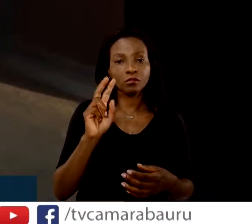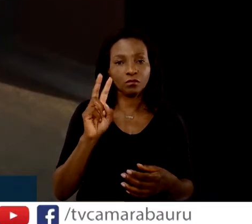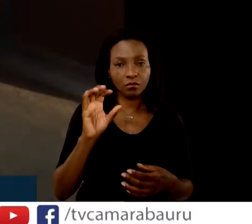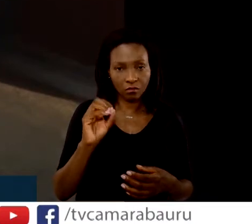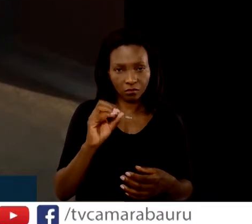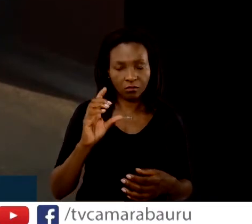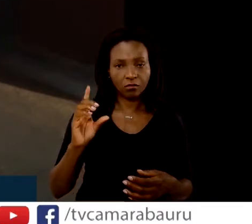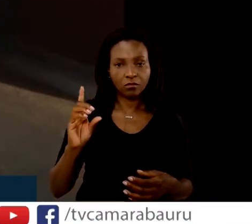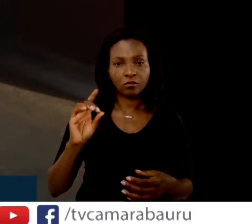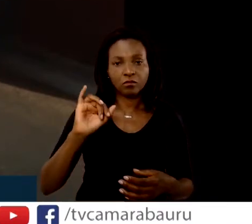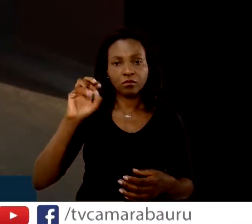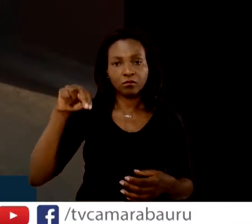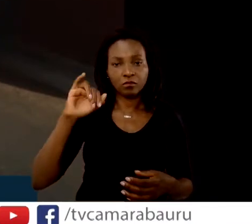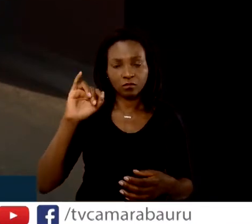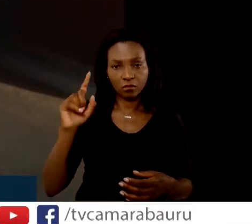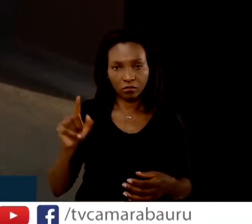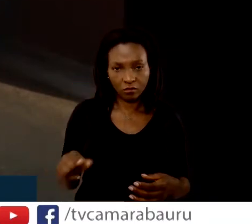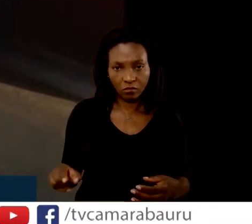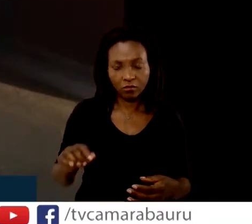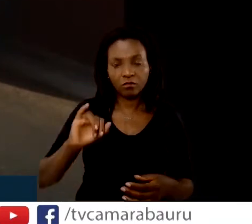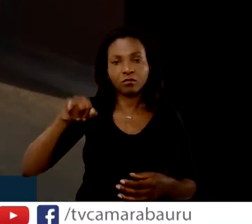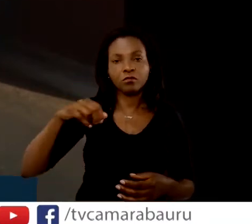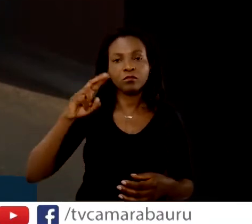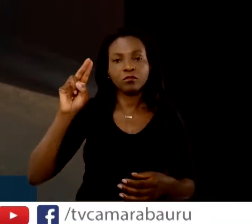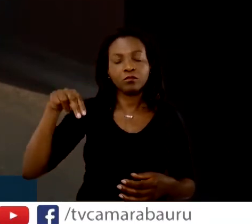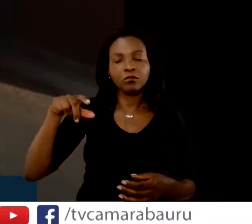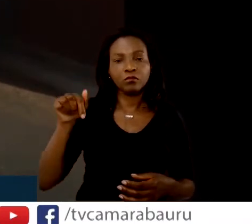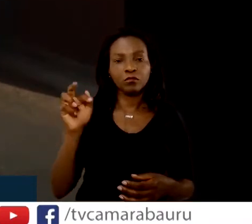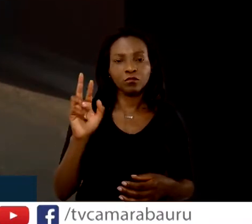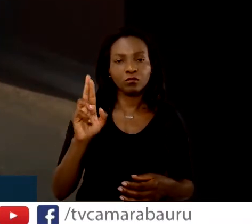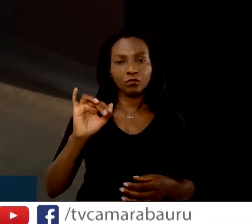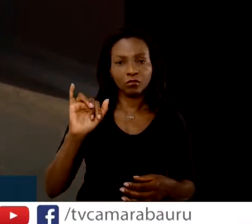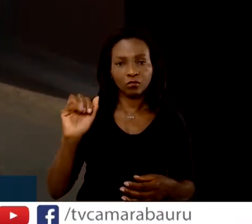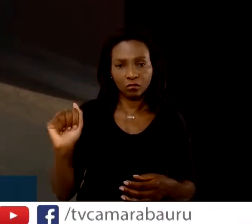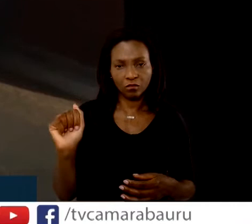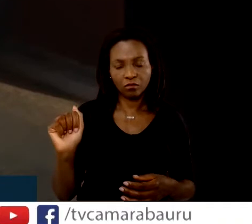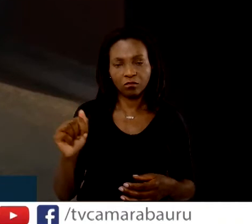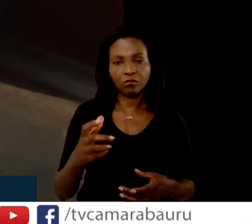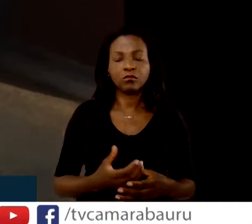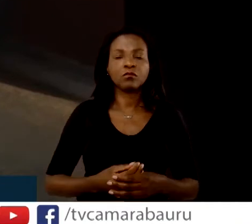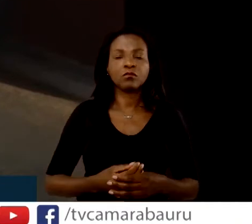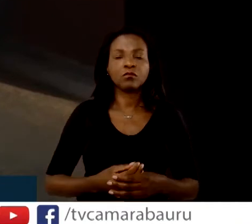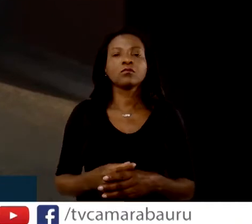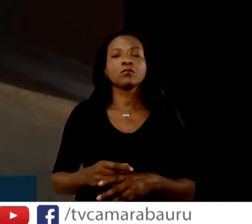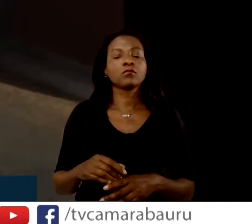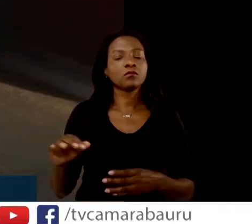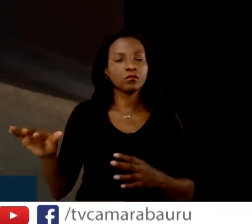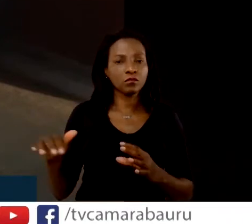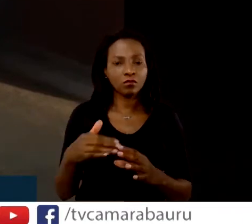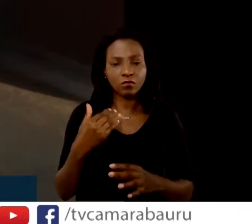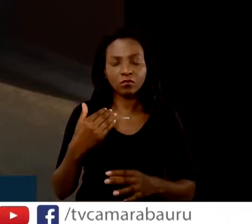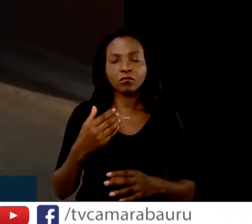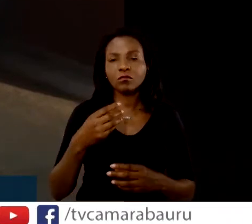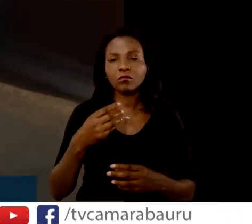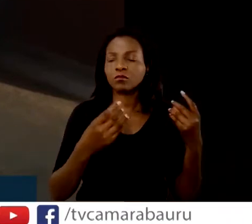quando este ofício, através enviado do secretário, diz o seguinte,